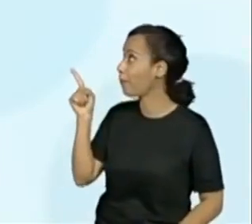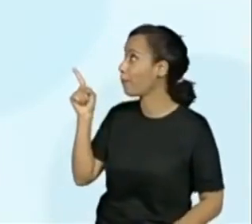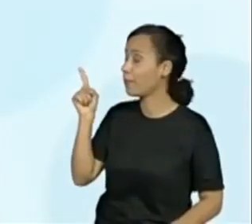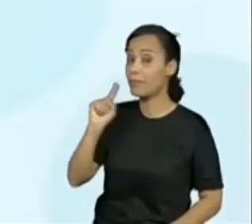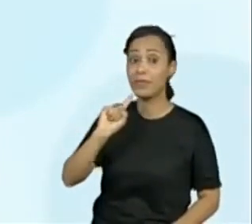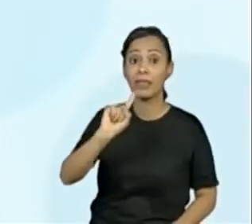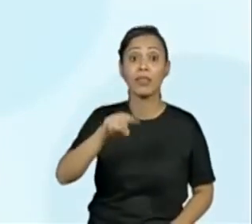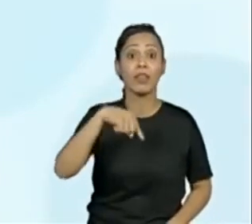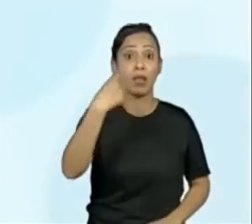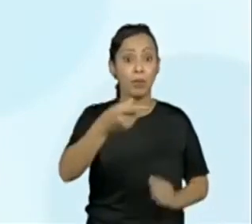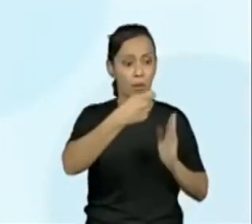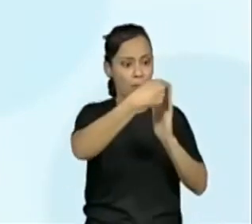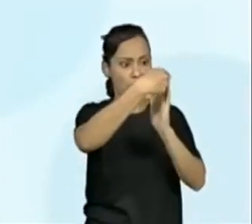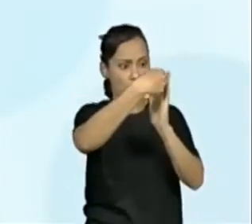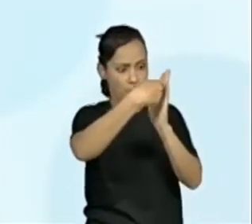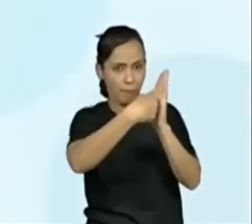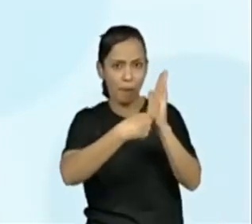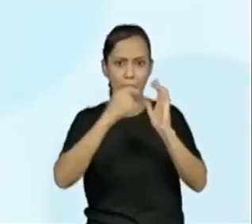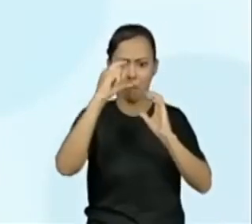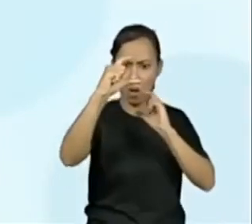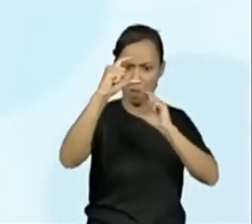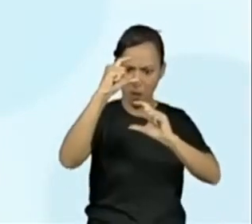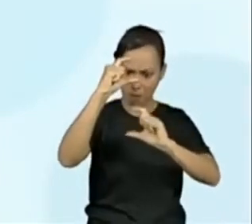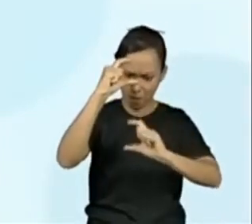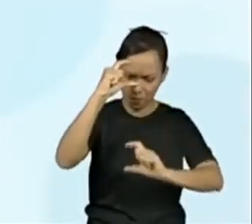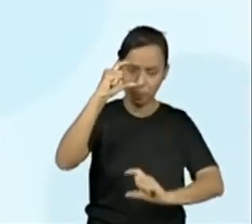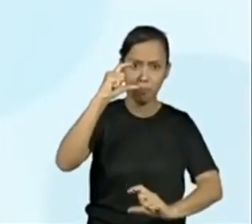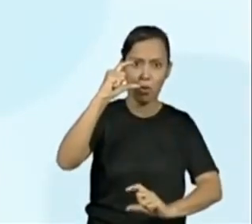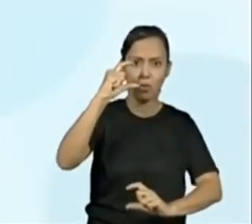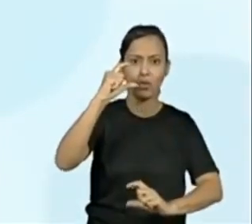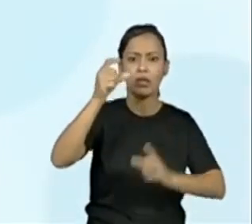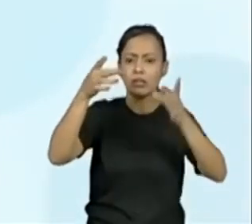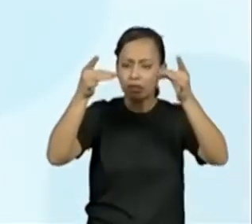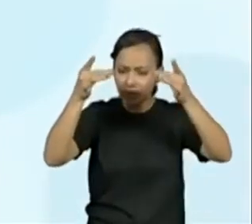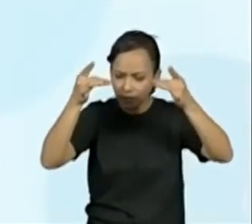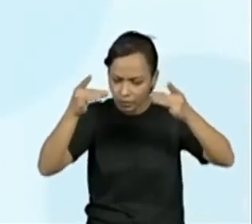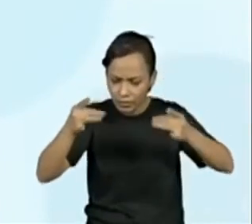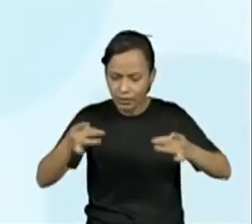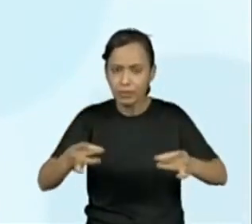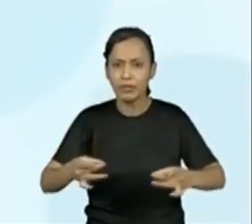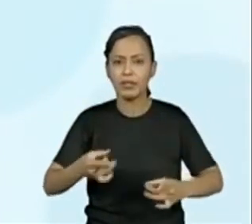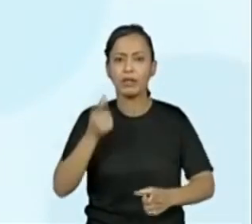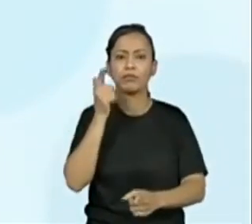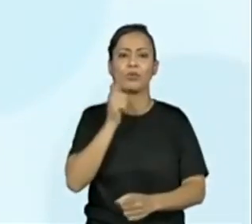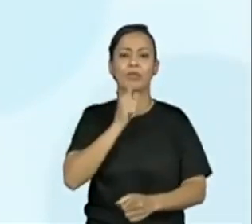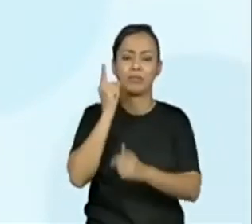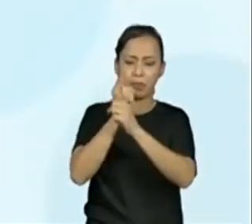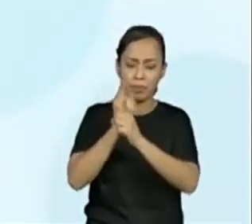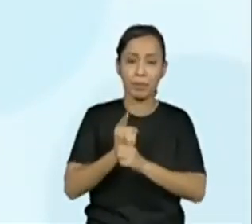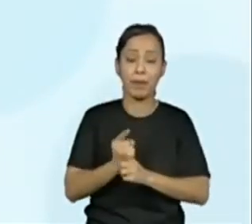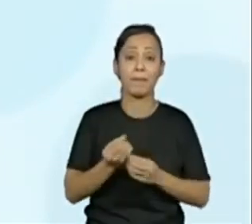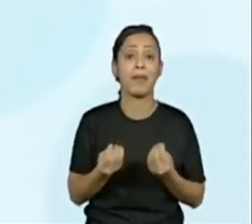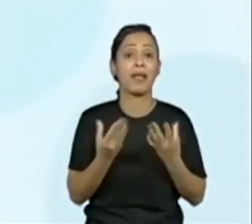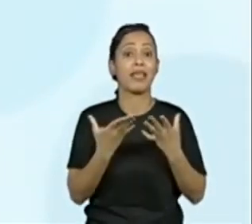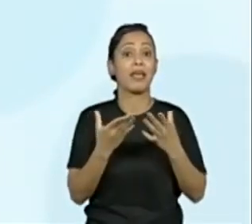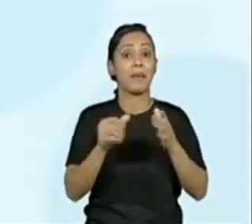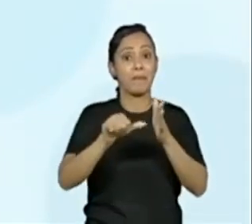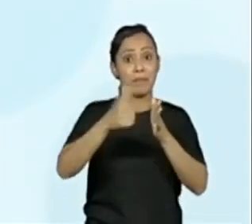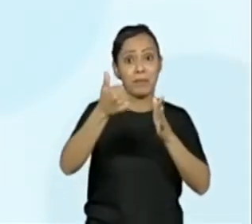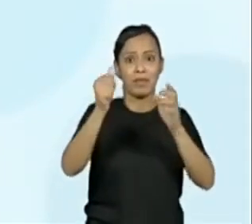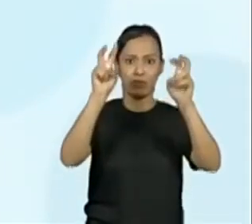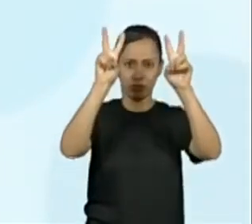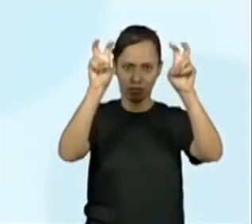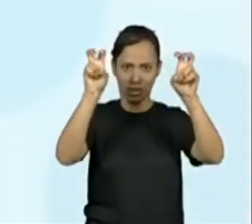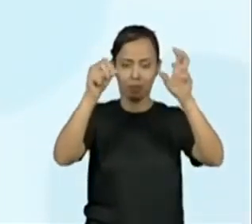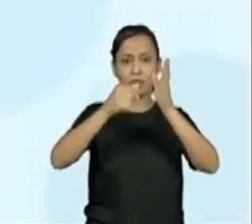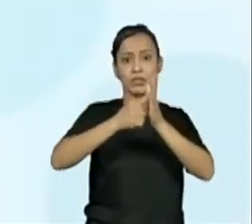no texto logo nos primeiros parágrafos. Tem o objetivo de chamar a atenção do